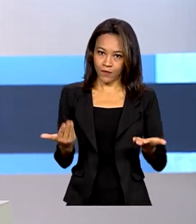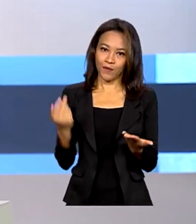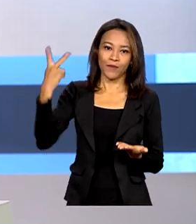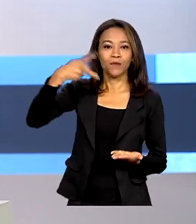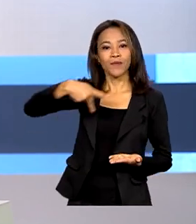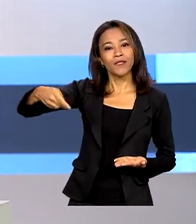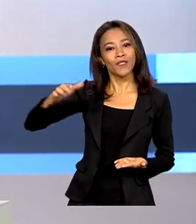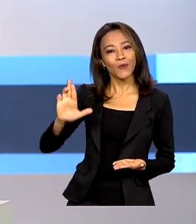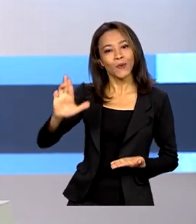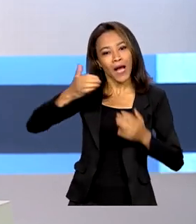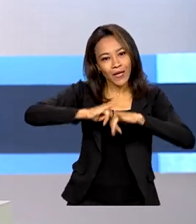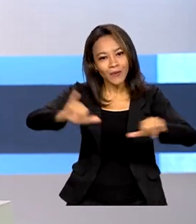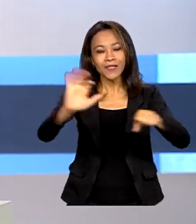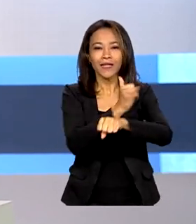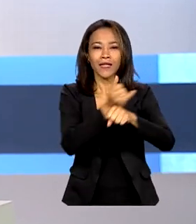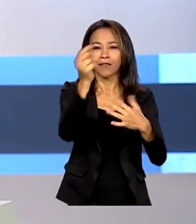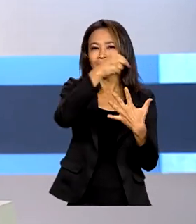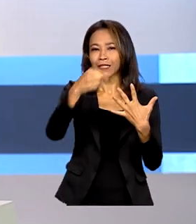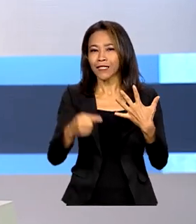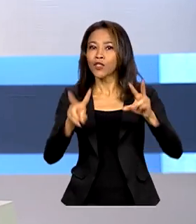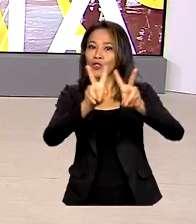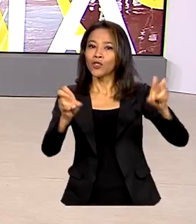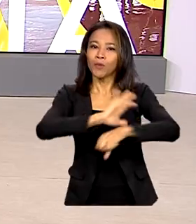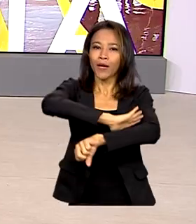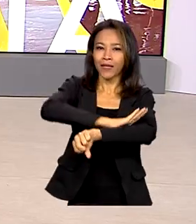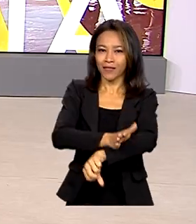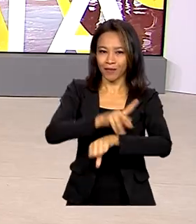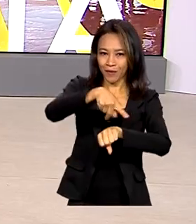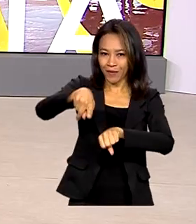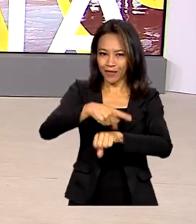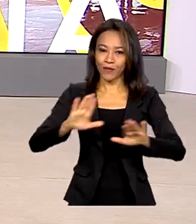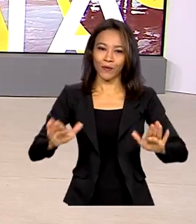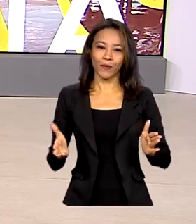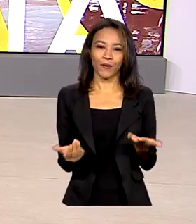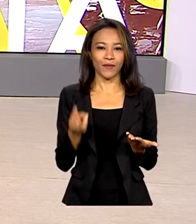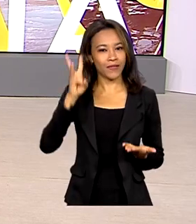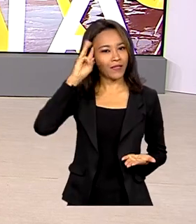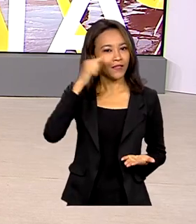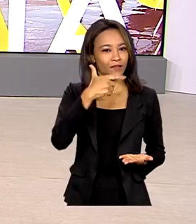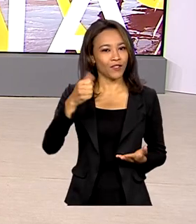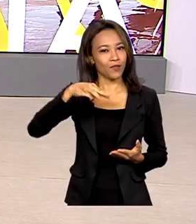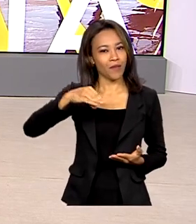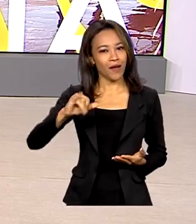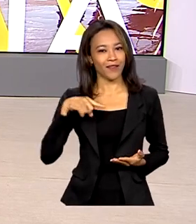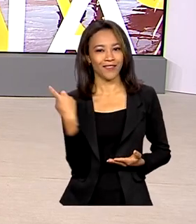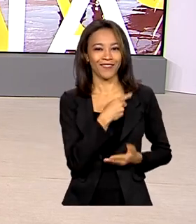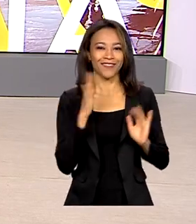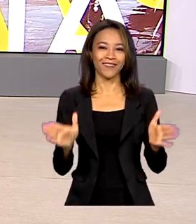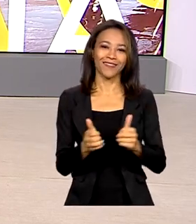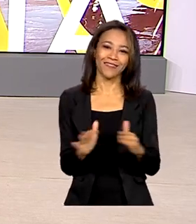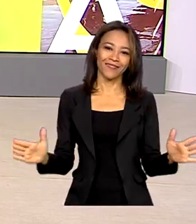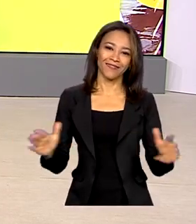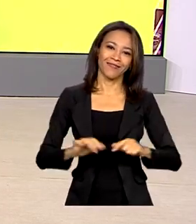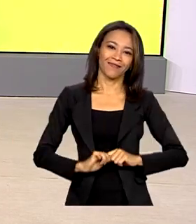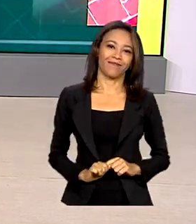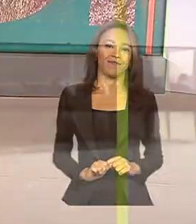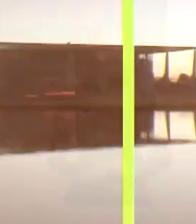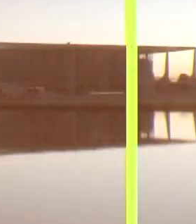anuncia medidas de combate ao racismo no país. Terça-feira, 21 de março, o Brasil em Dia já está no ar.